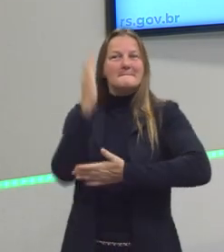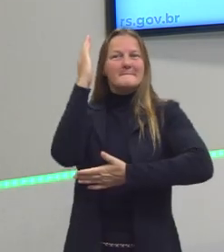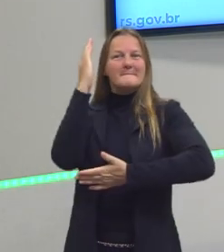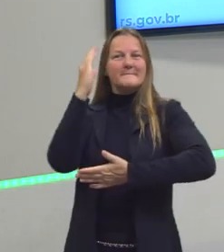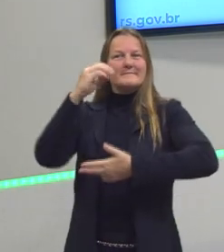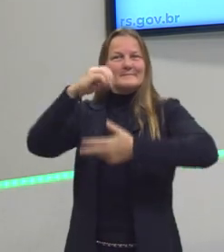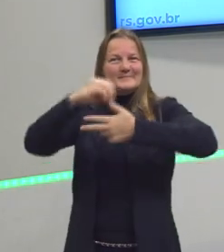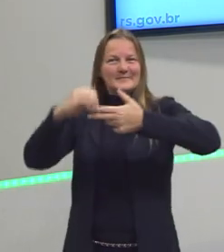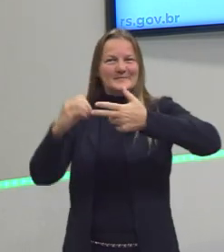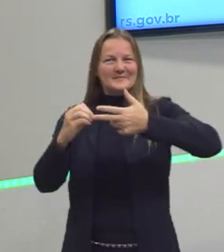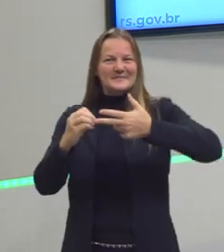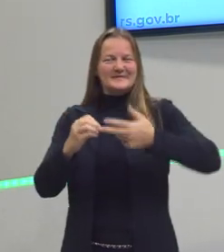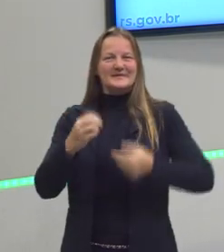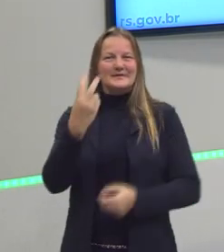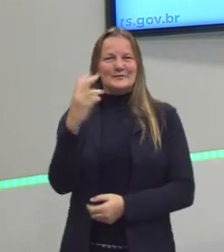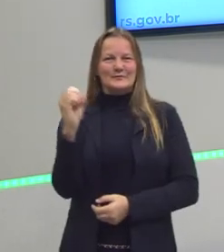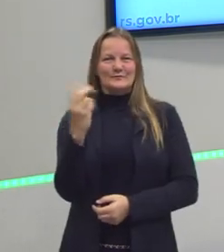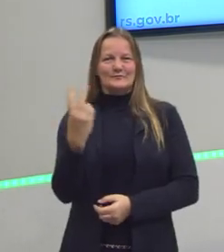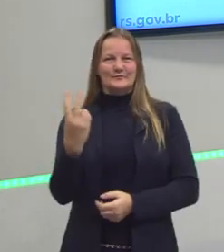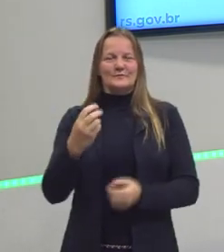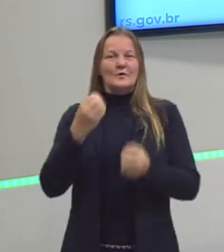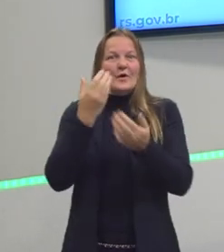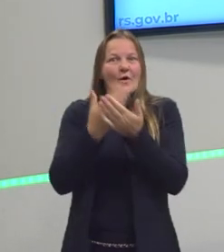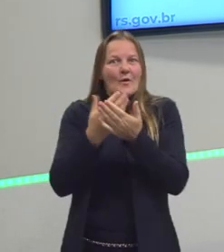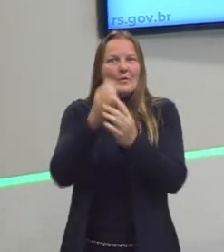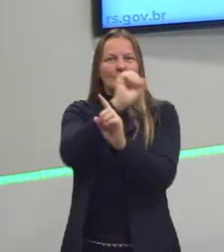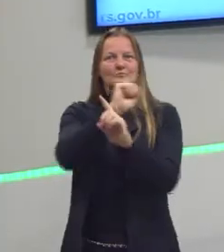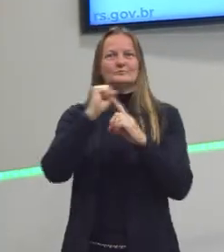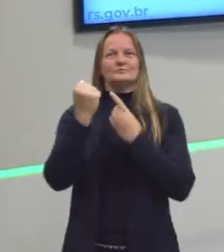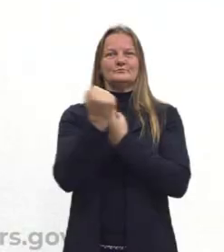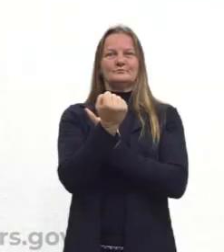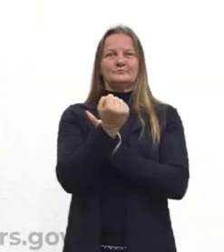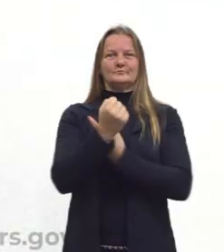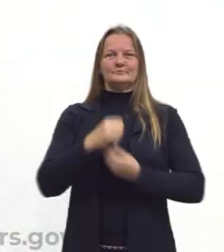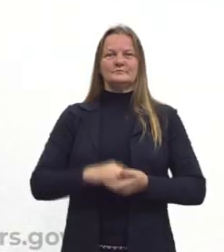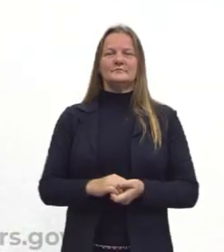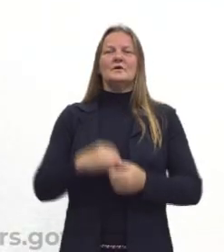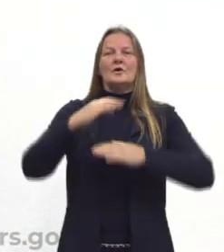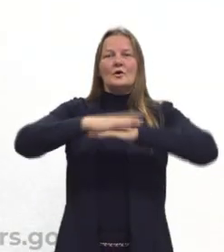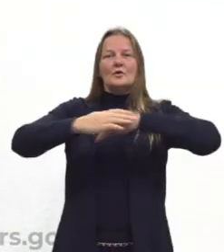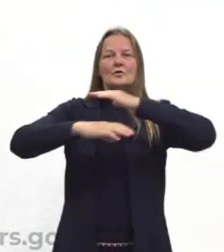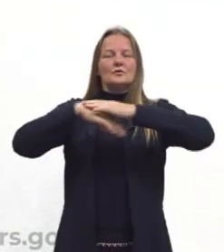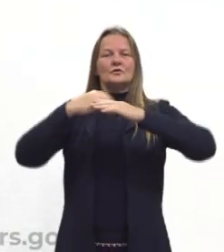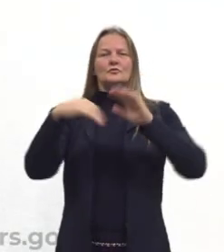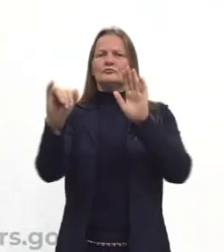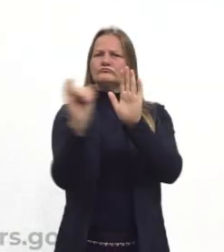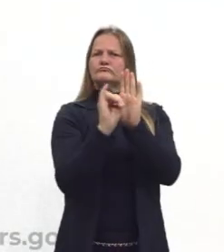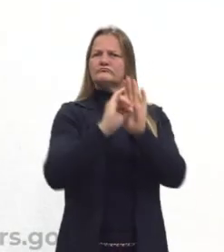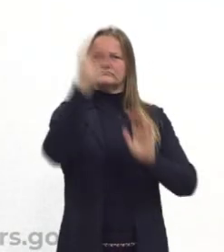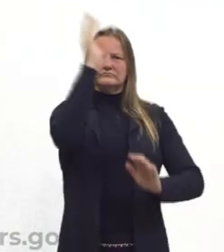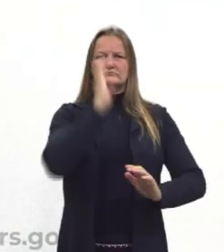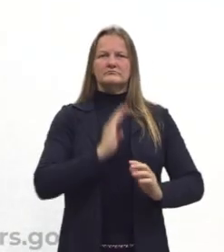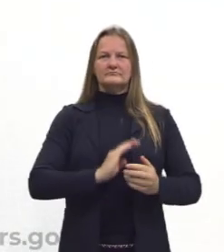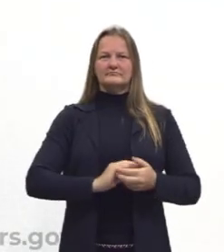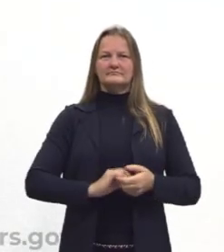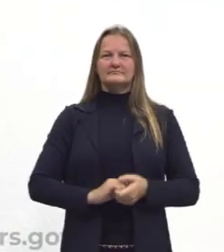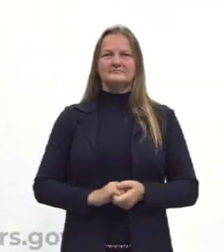ENEM 2022 com mais uma aula de sociologia. Construção da identidade brasileira.